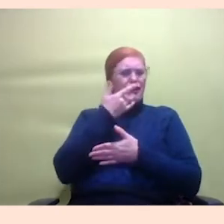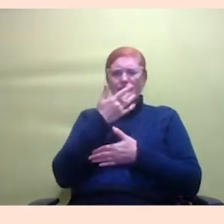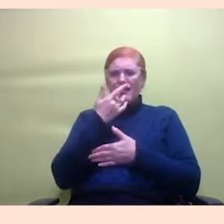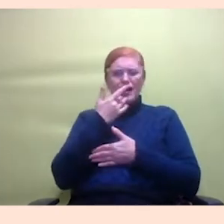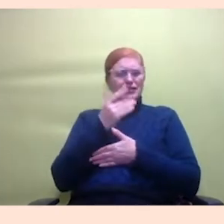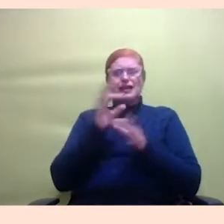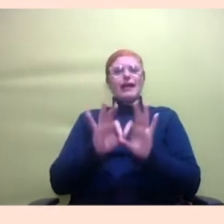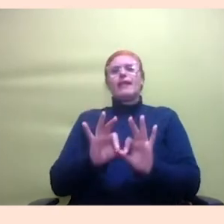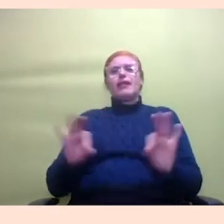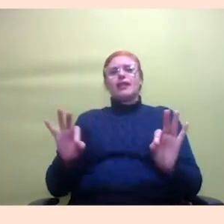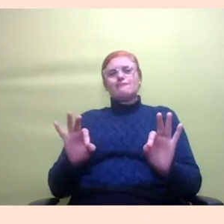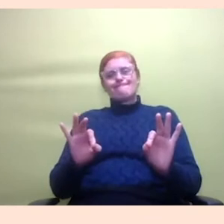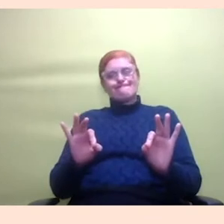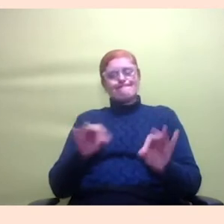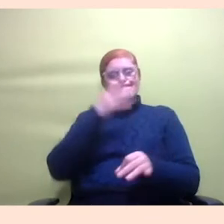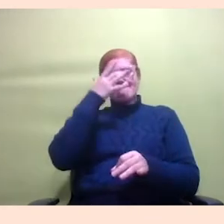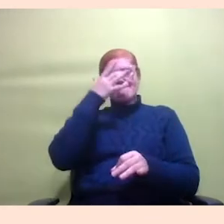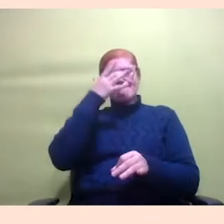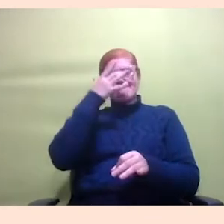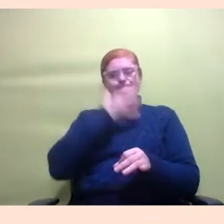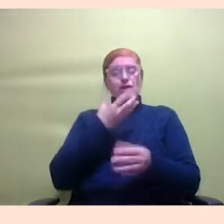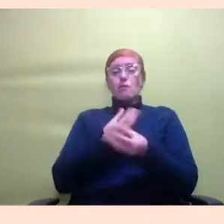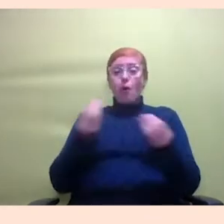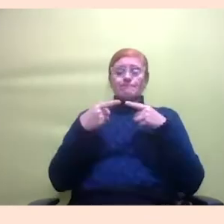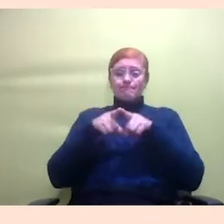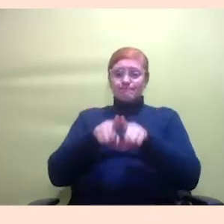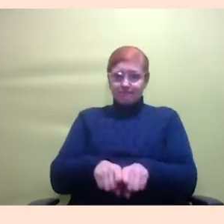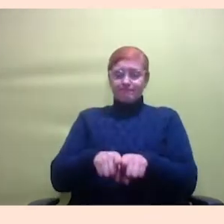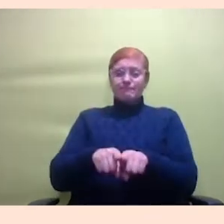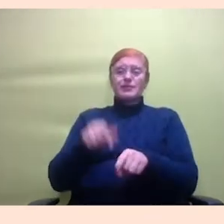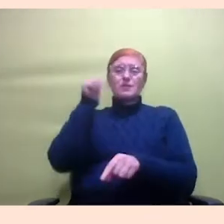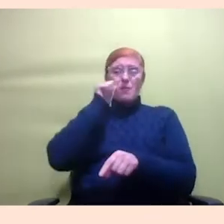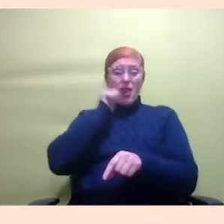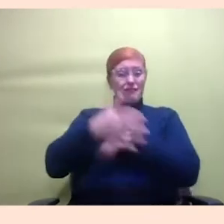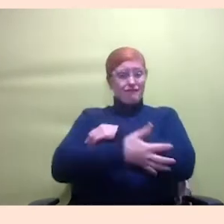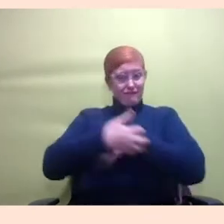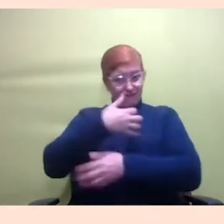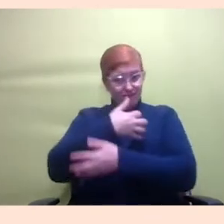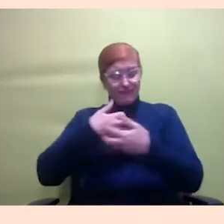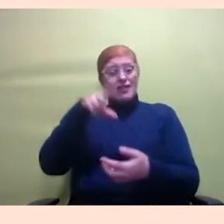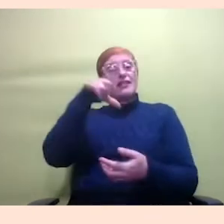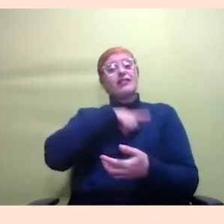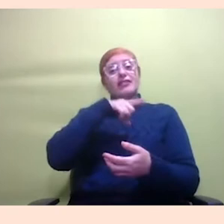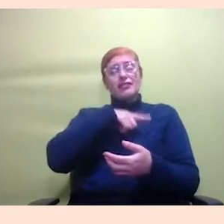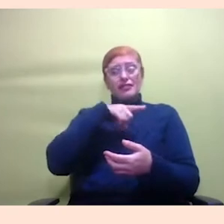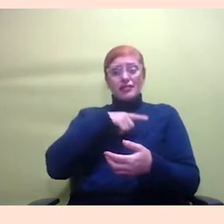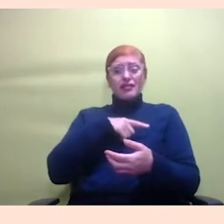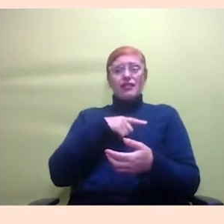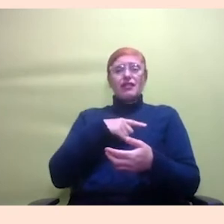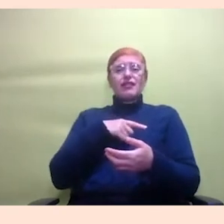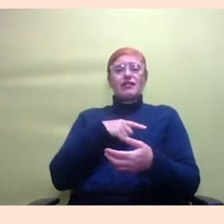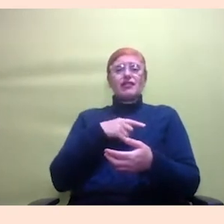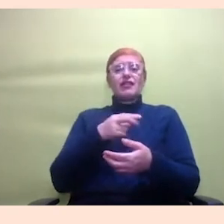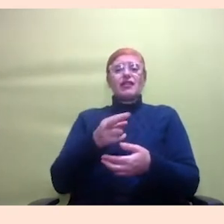muitas companheiras especialmente mulheres na periferia como eu falava antes né a gente tem tido né relatos de companheiras por exemplo que são